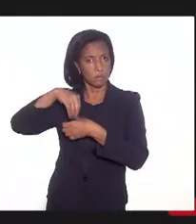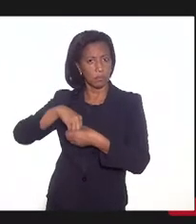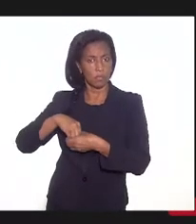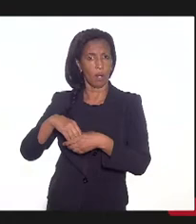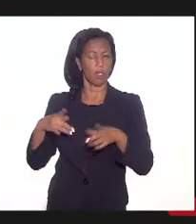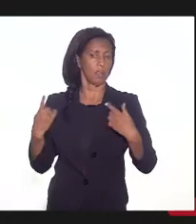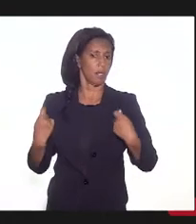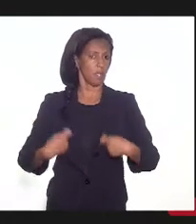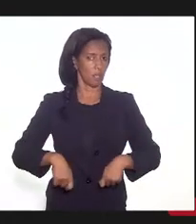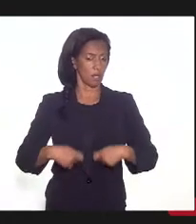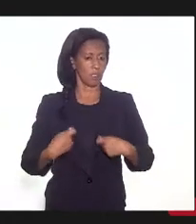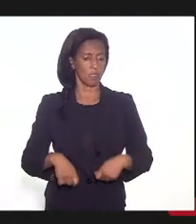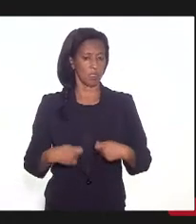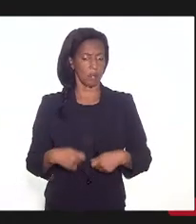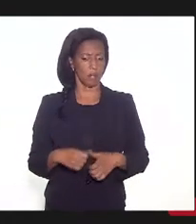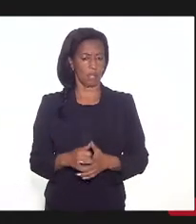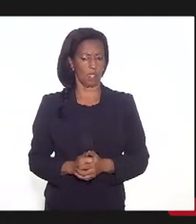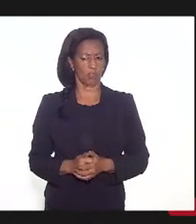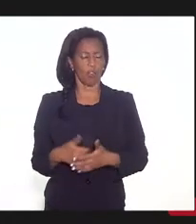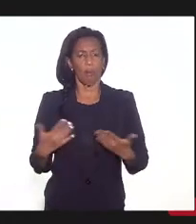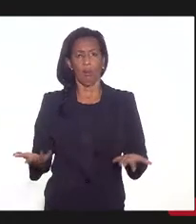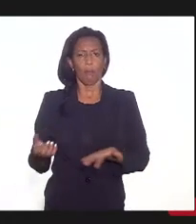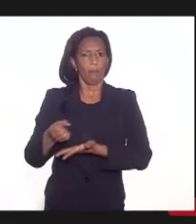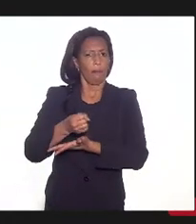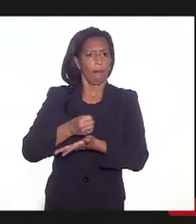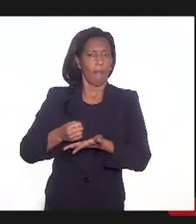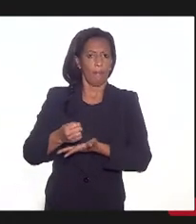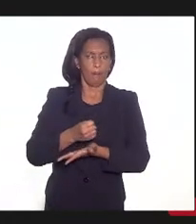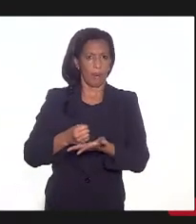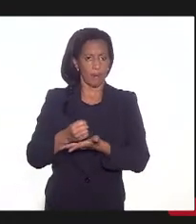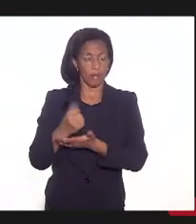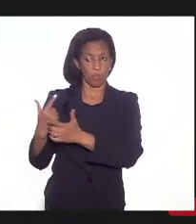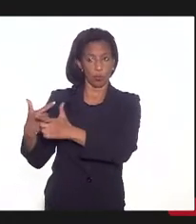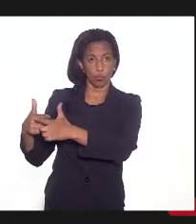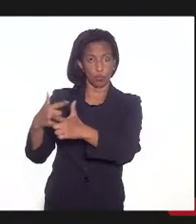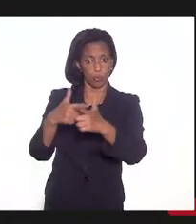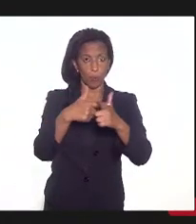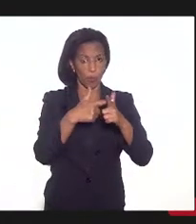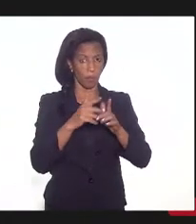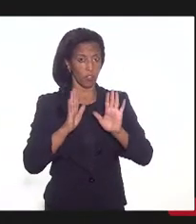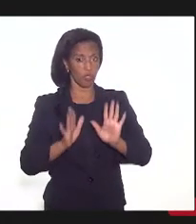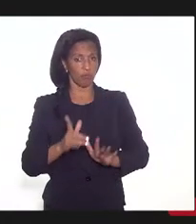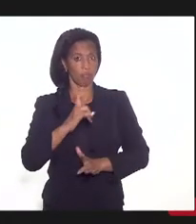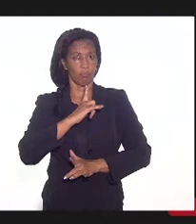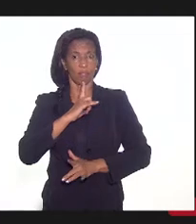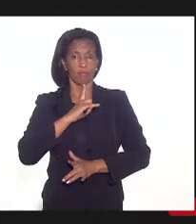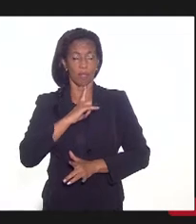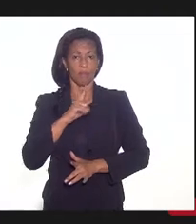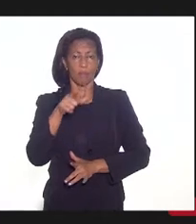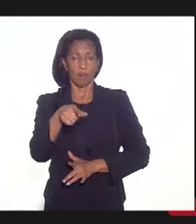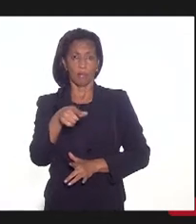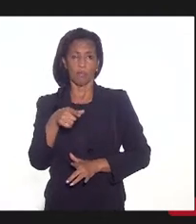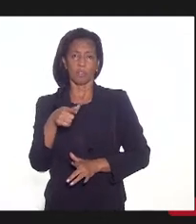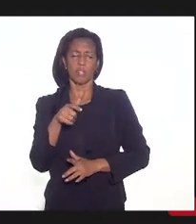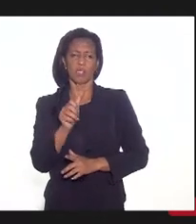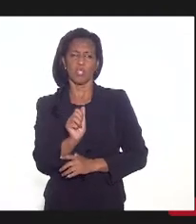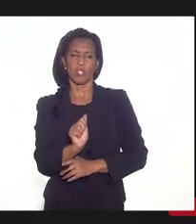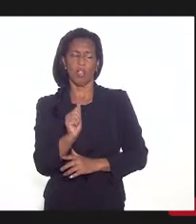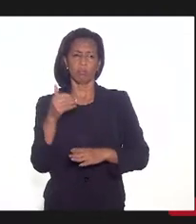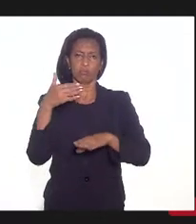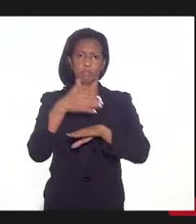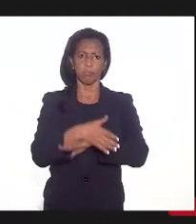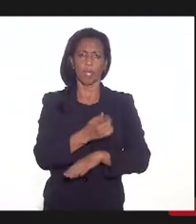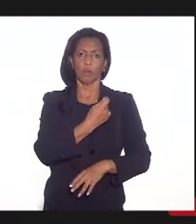necessidade. Aqui são, basicamente, os problemas existentes para que você seja habilitado no